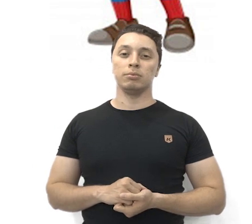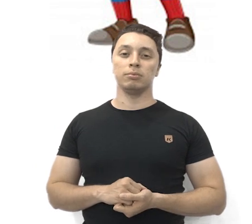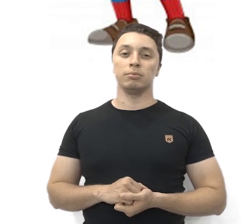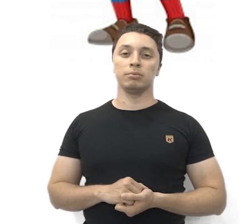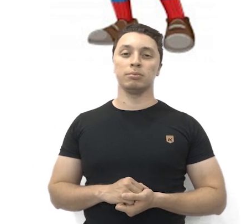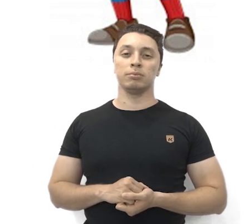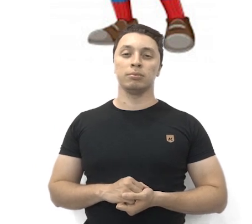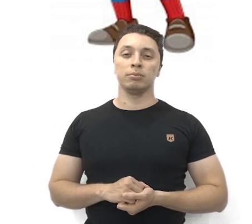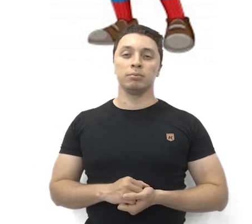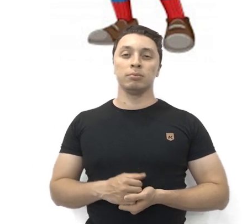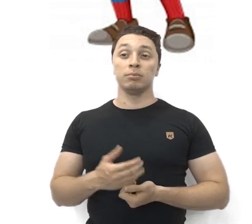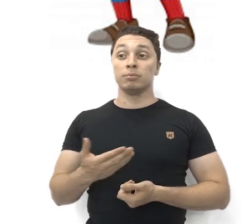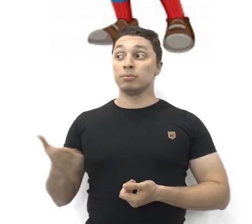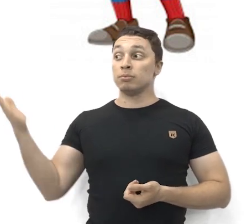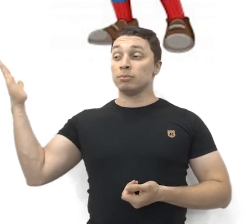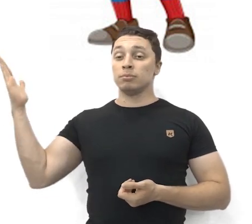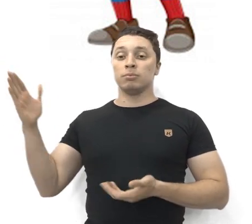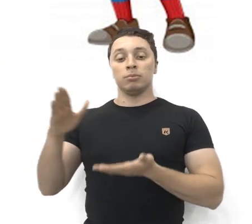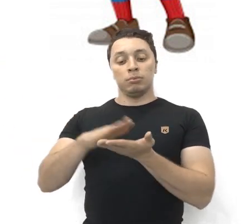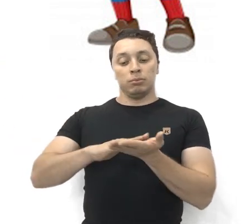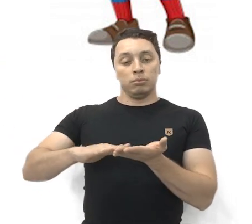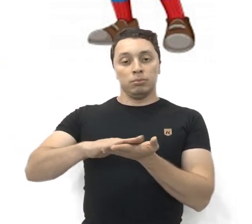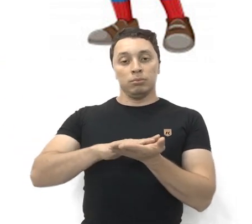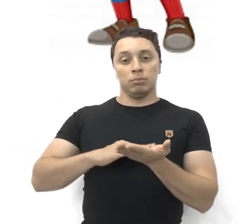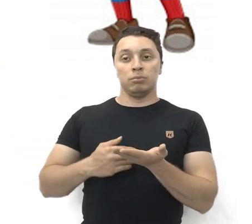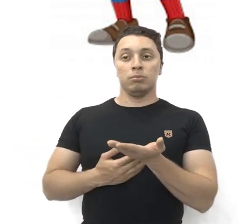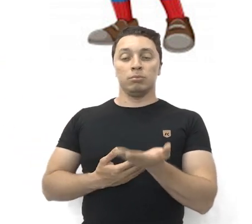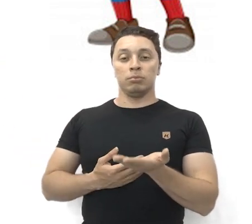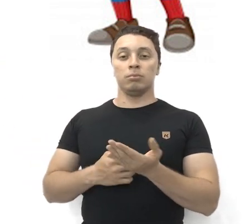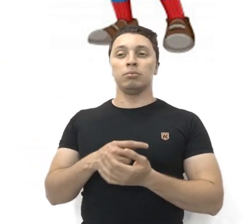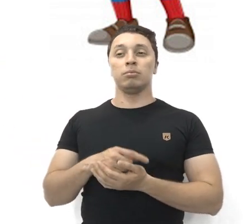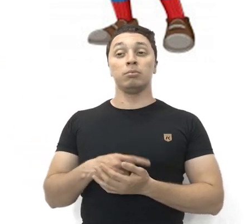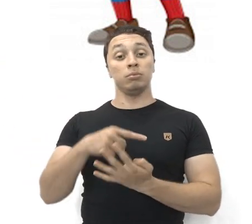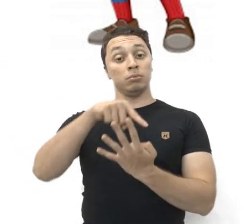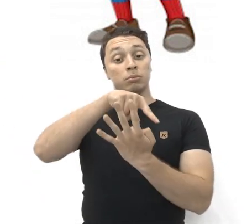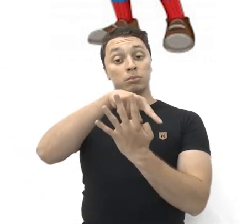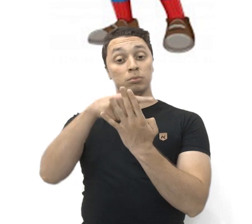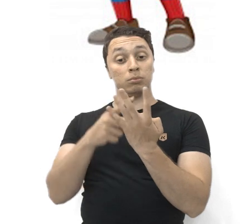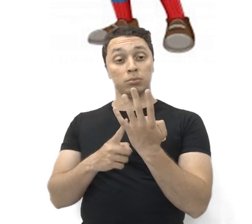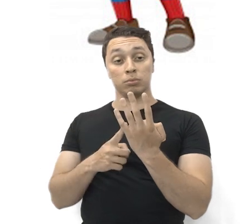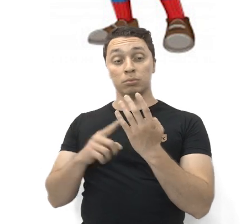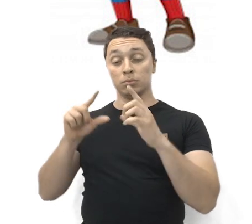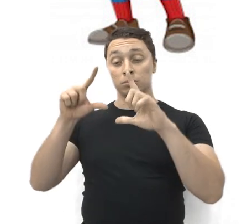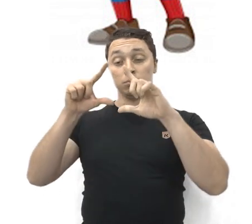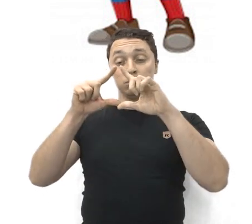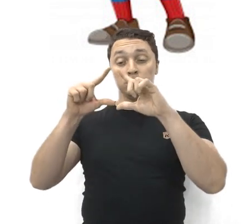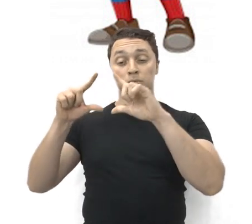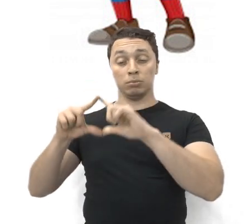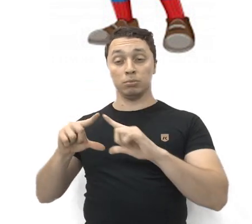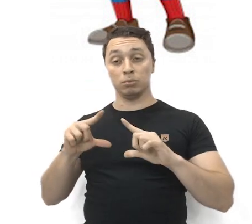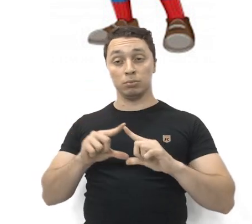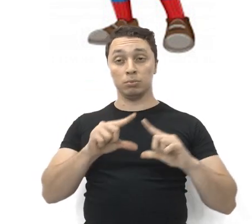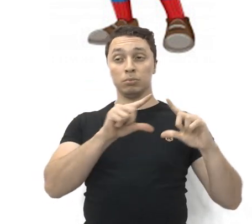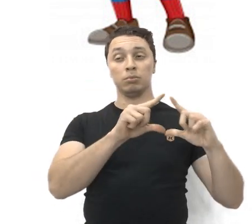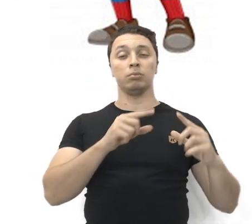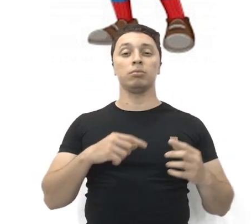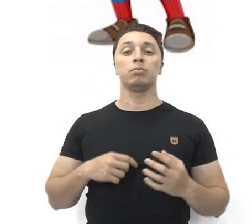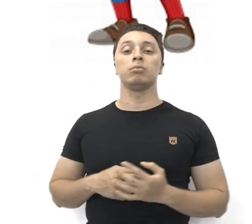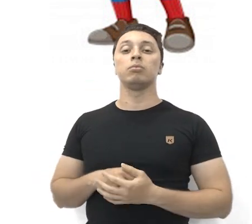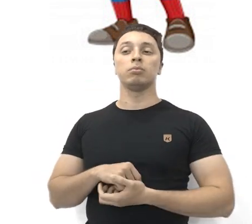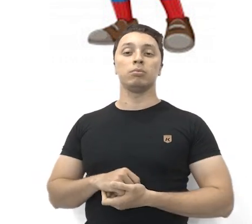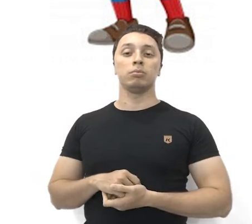Olha a planificação da pirâmide. Quatro triângulos. E eu tenho a planificação do cubo